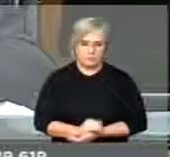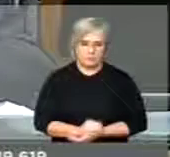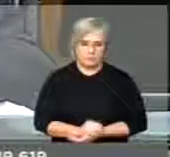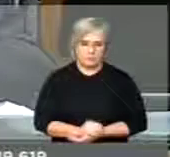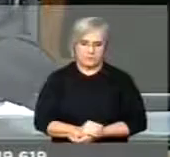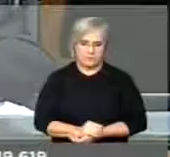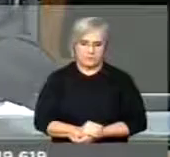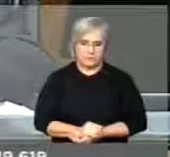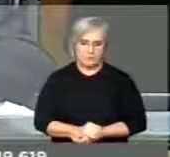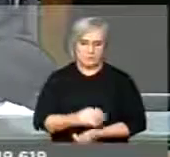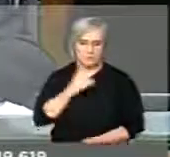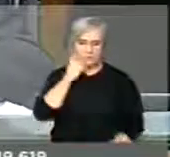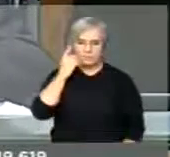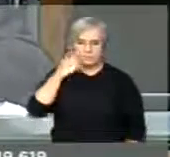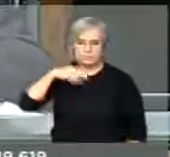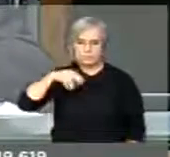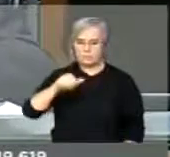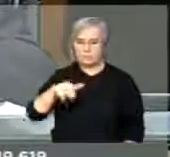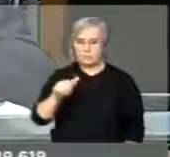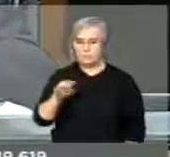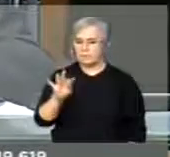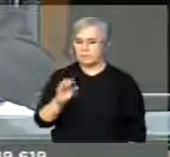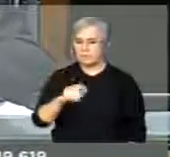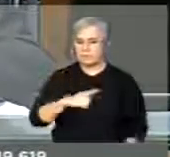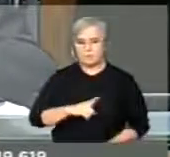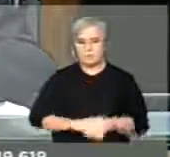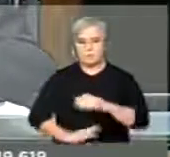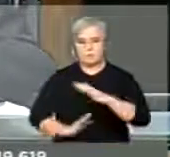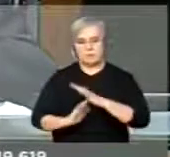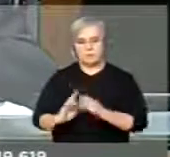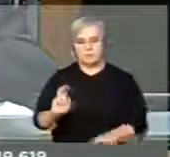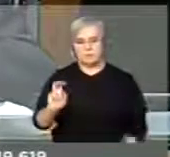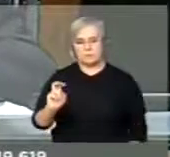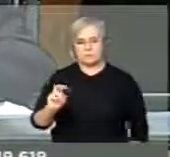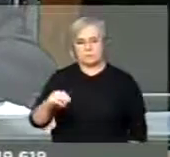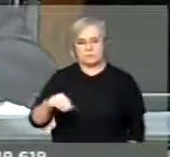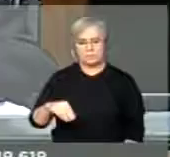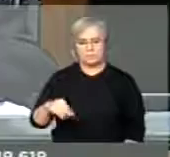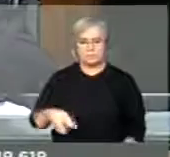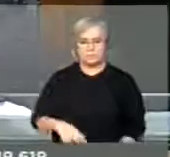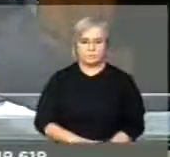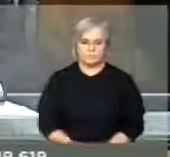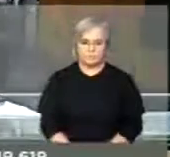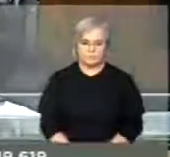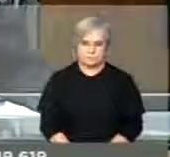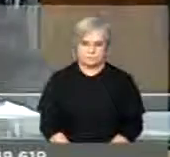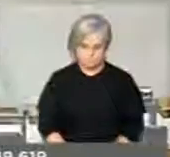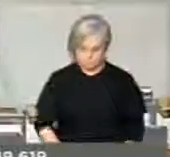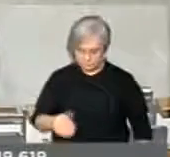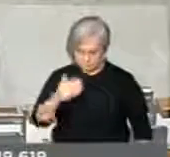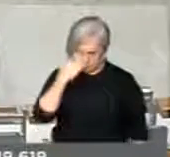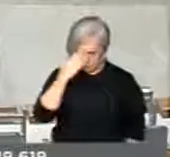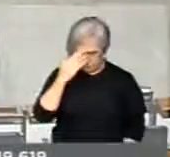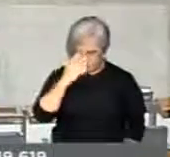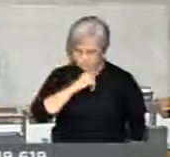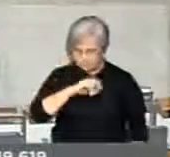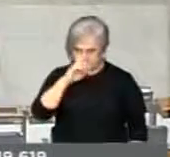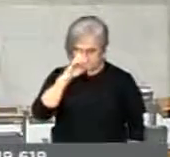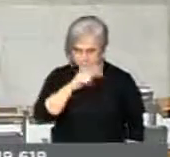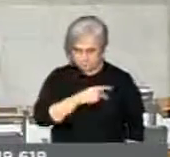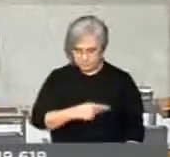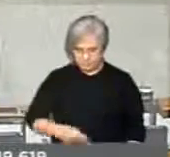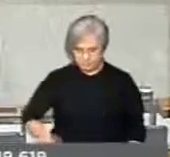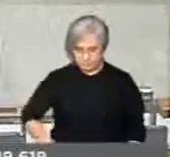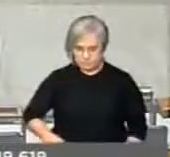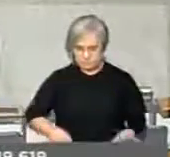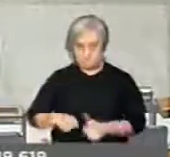O deputado Manato, Vossa Excelência, terá até cinco minutos que está escrito aqui. Muito obrigado, presidente. Primeiramente, senhor presidente, eu